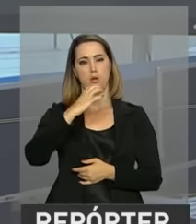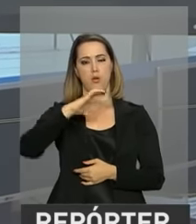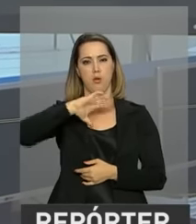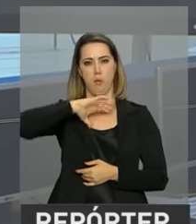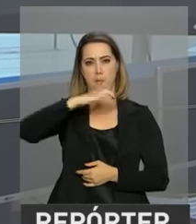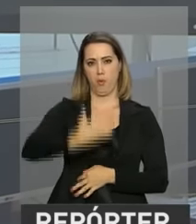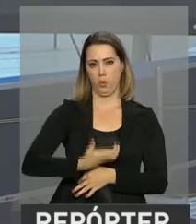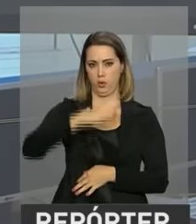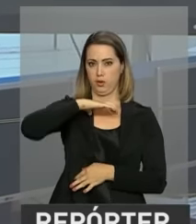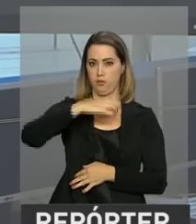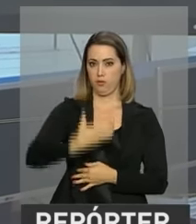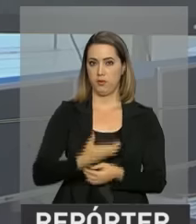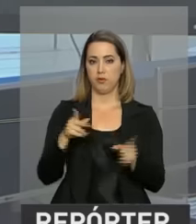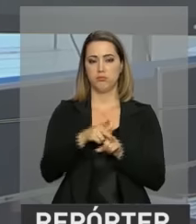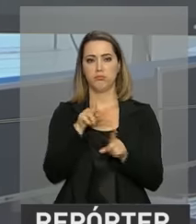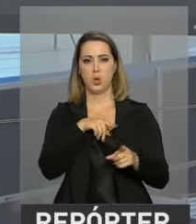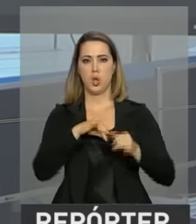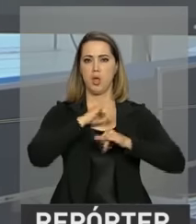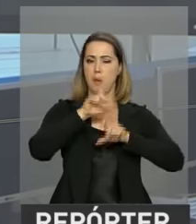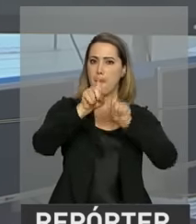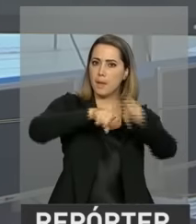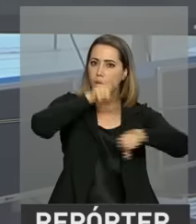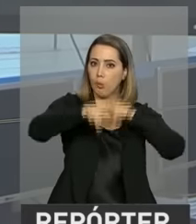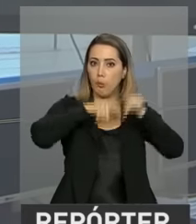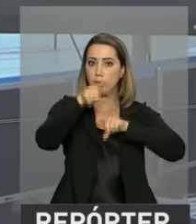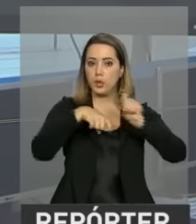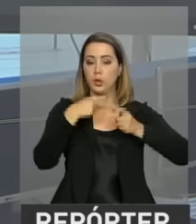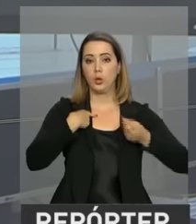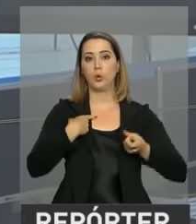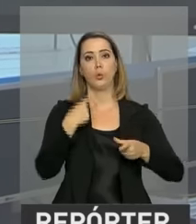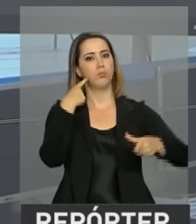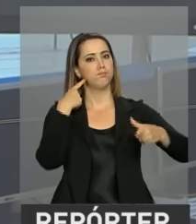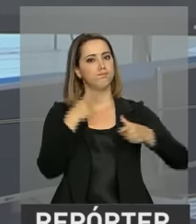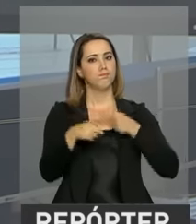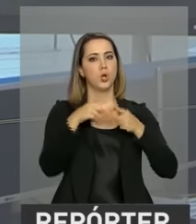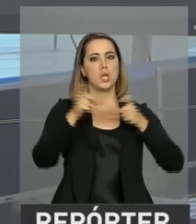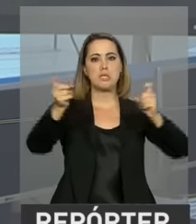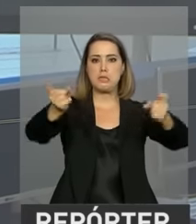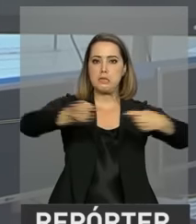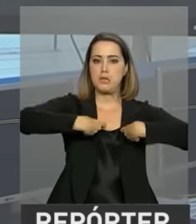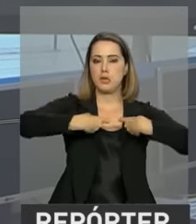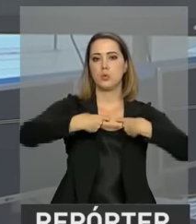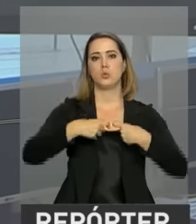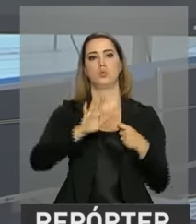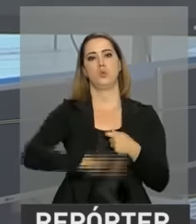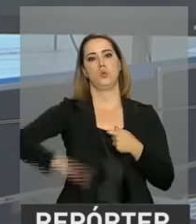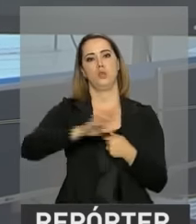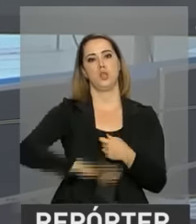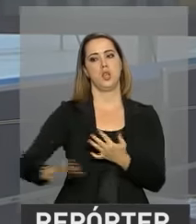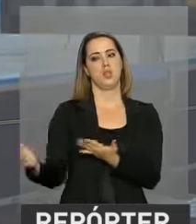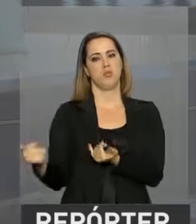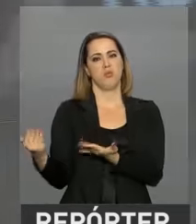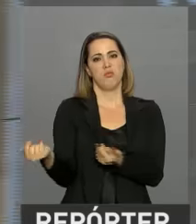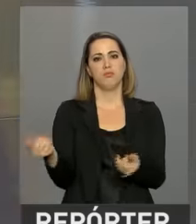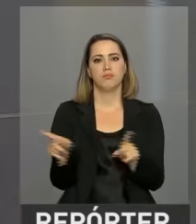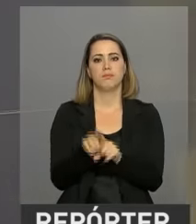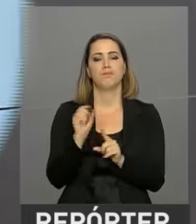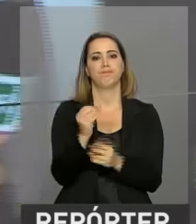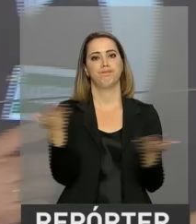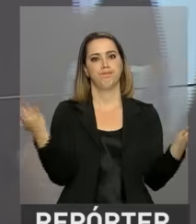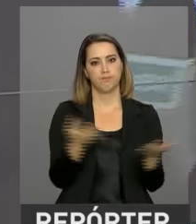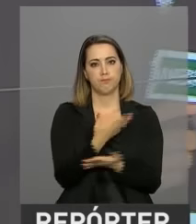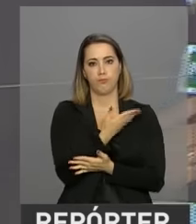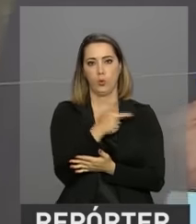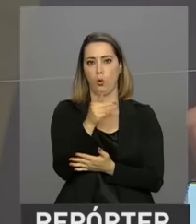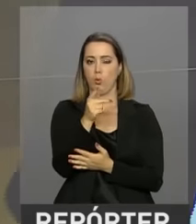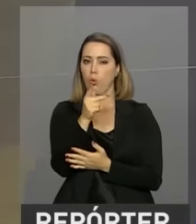compartilhar pela Rede Mundial de Computadores materiais de conteúdo sexual com crianças e adolescentes. Ao vivo, o repórter Paulo